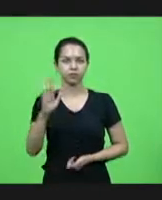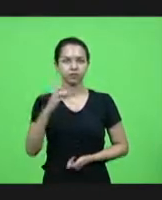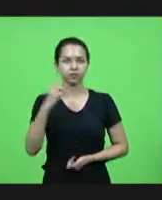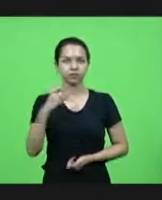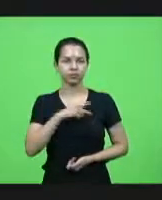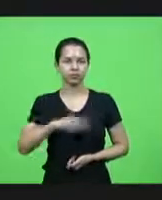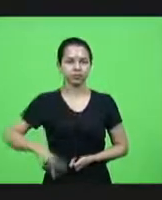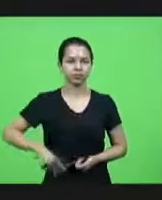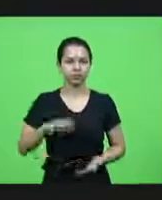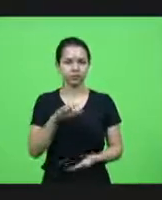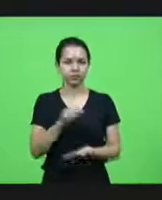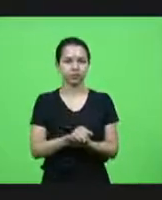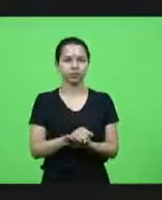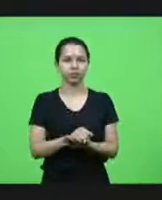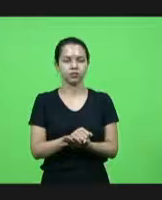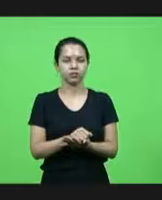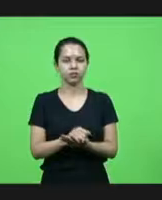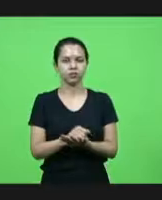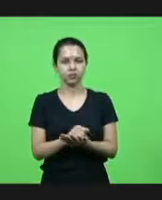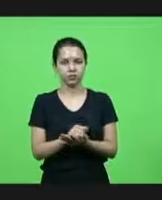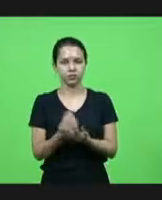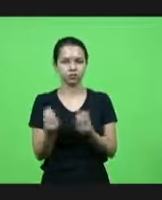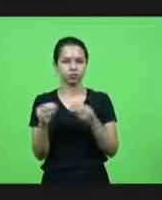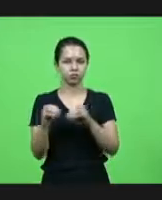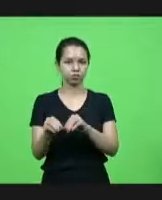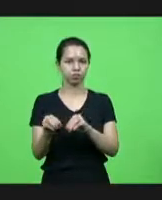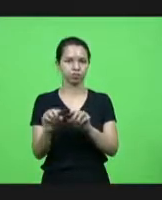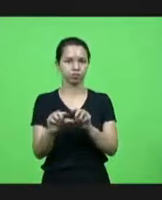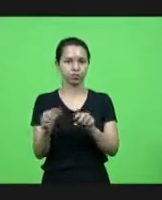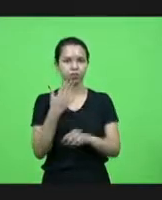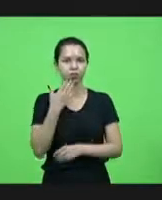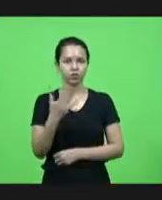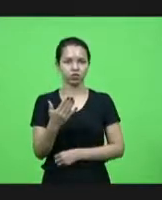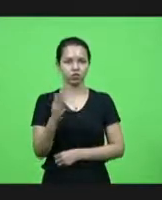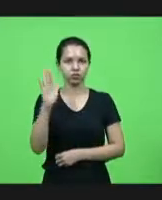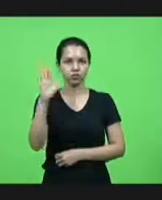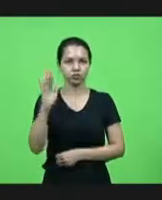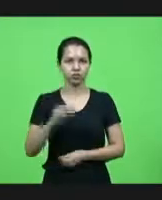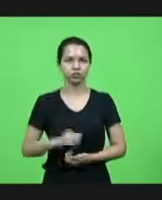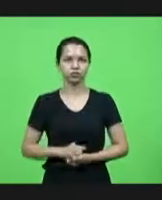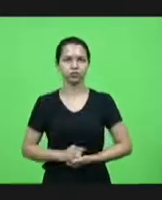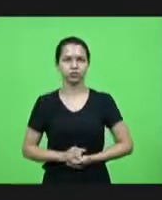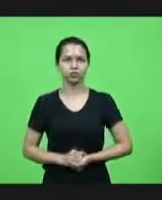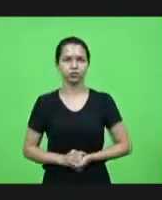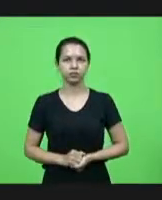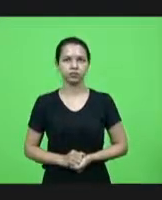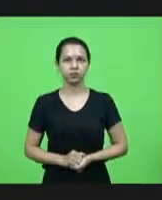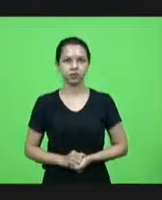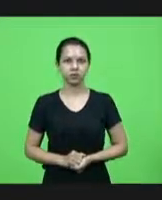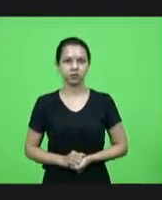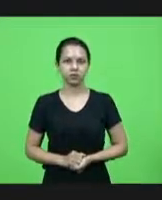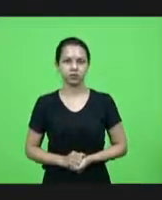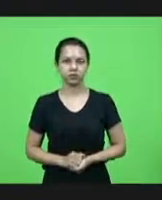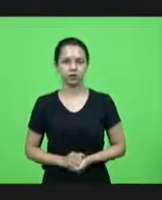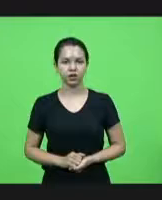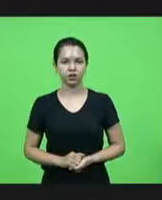também eu coloquei no chat ali pedindo o espaço senhor presidente ok